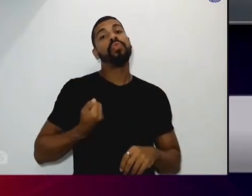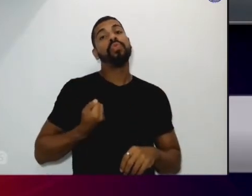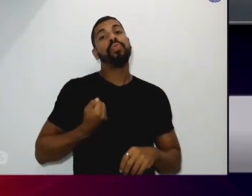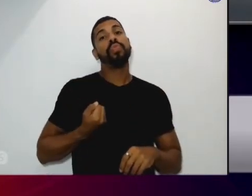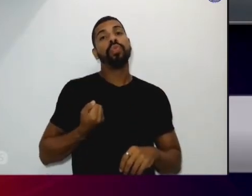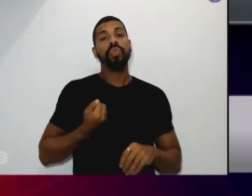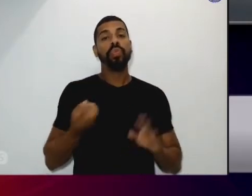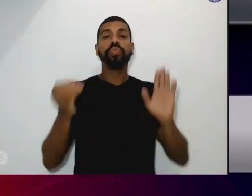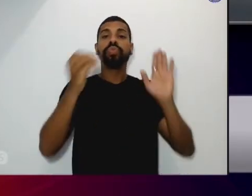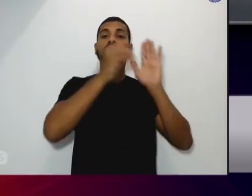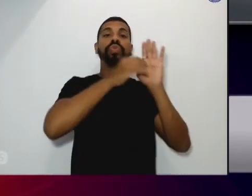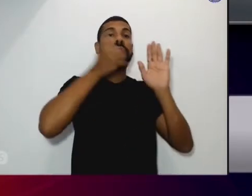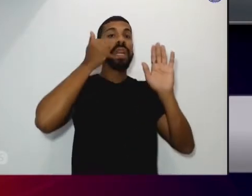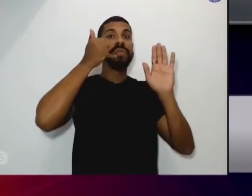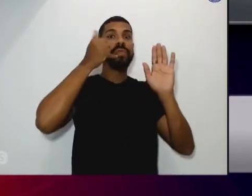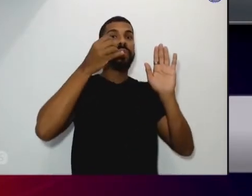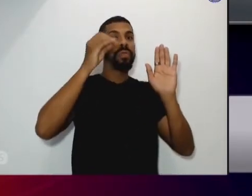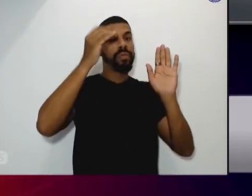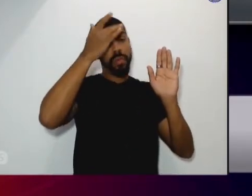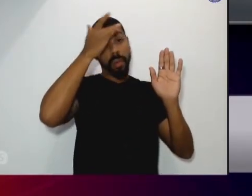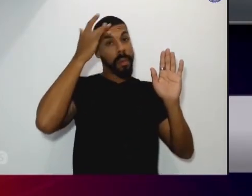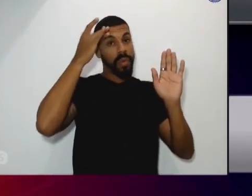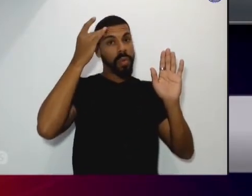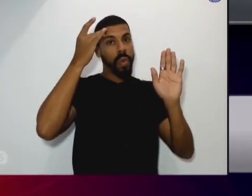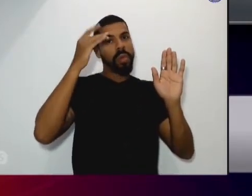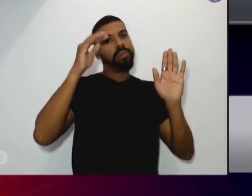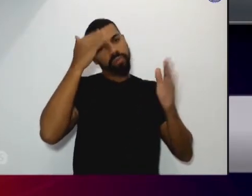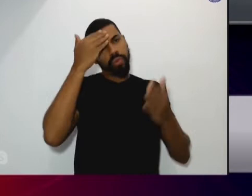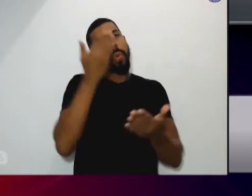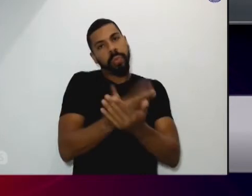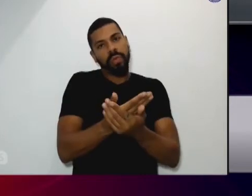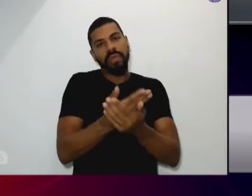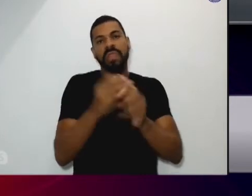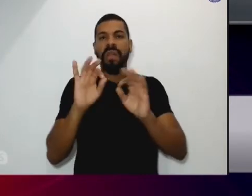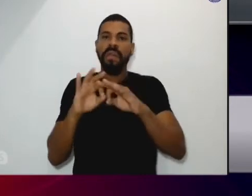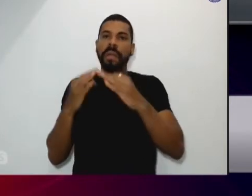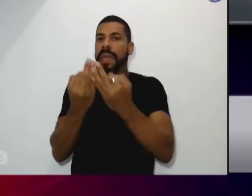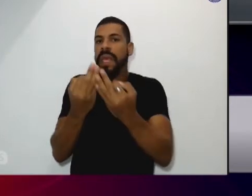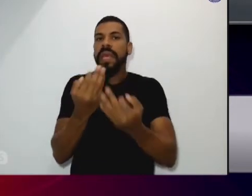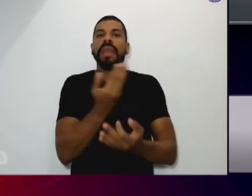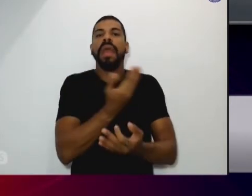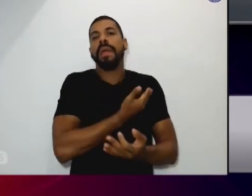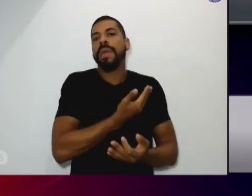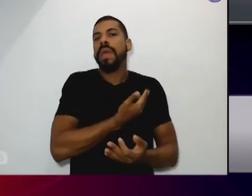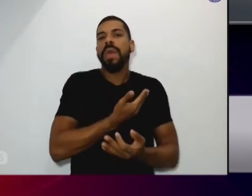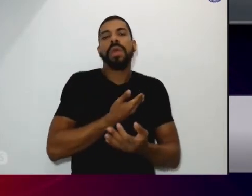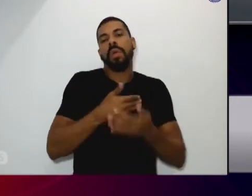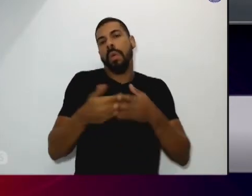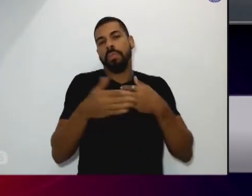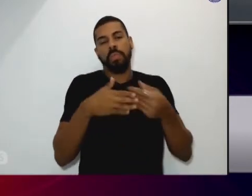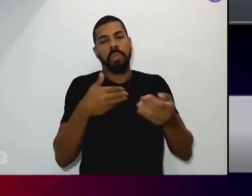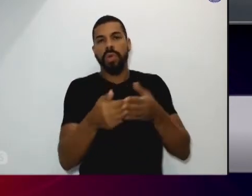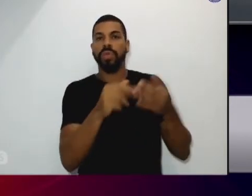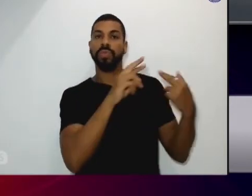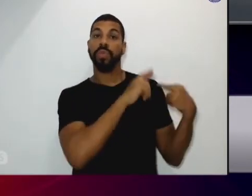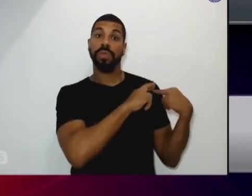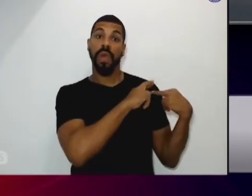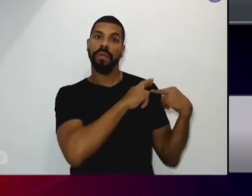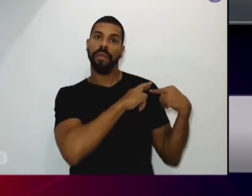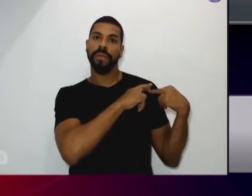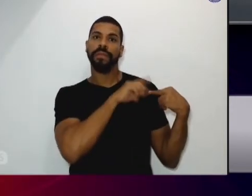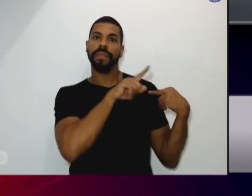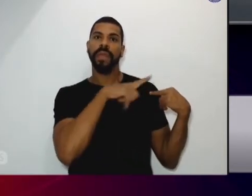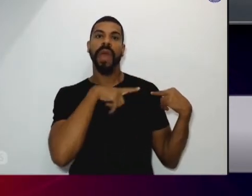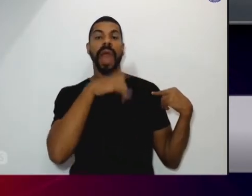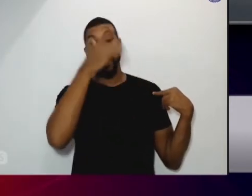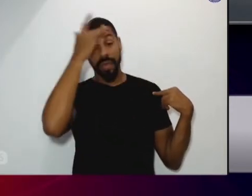para ele seja familiar seja amigo ou algum responsável então essa pessoa a gente vai entrar em